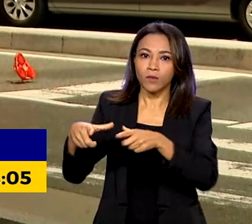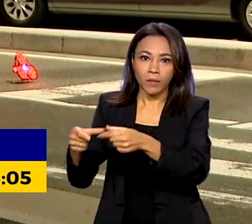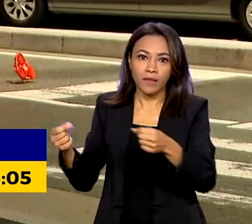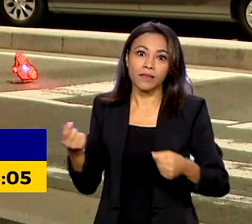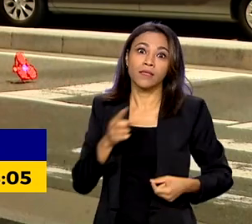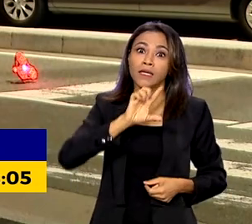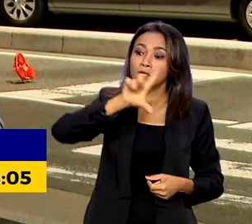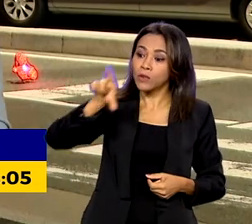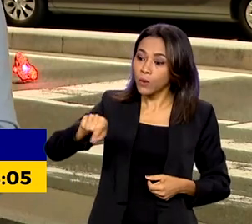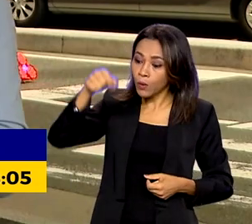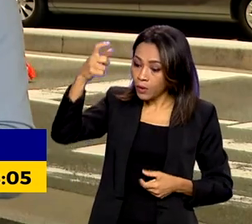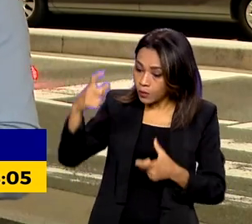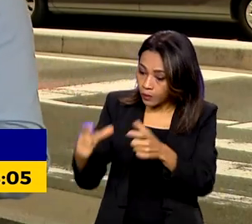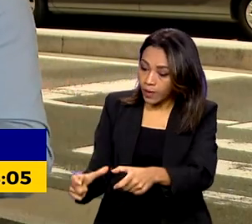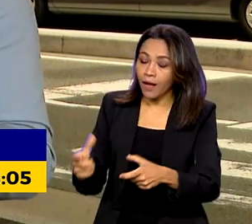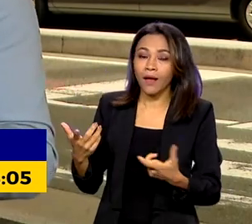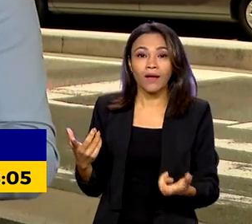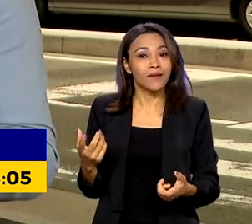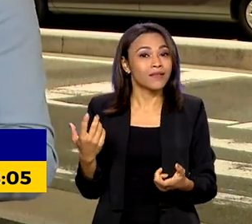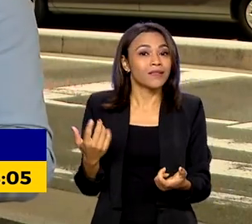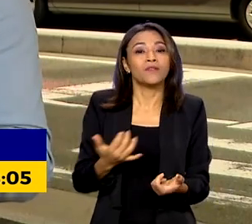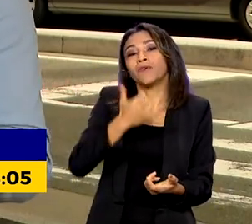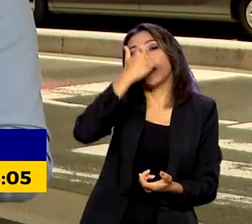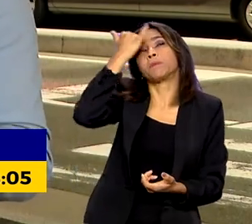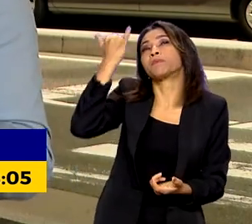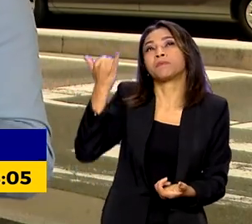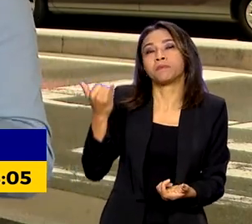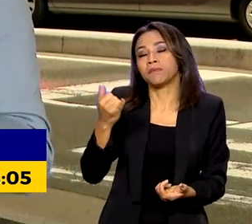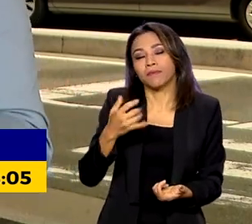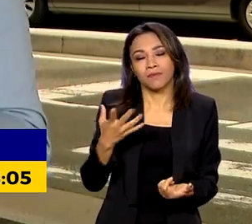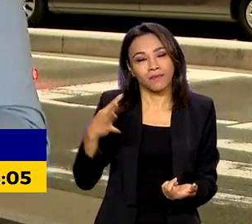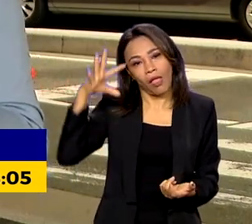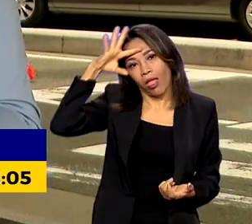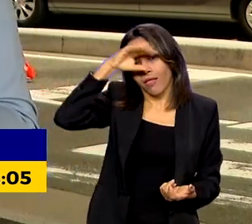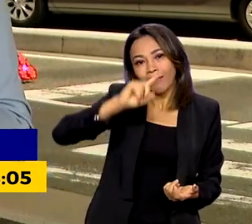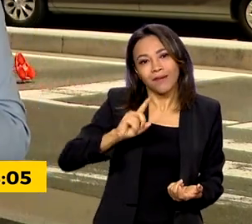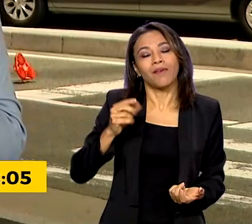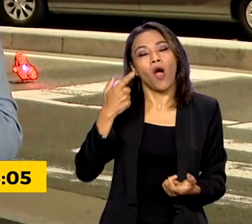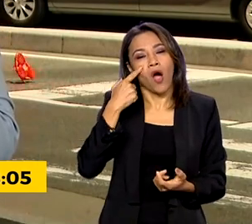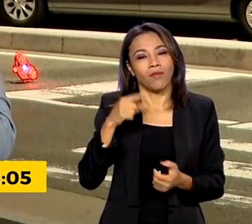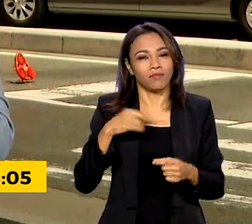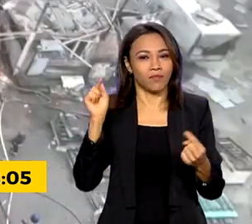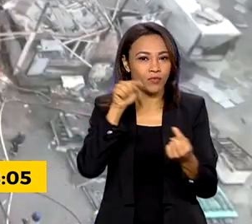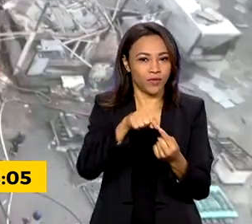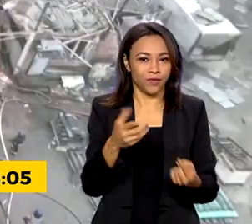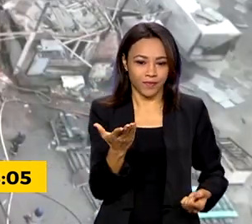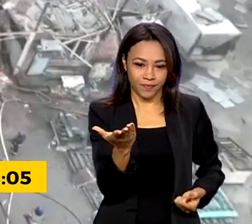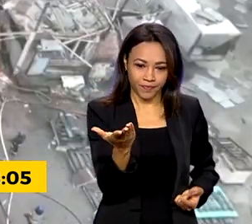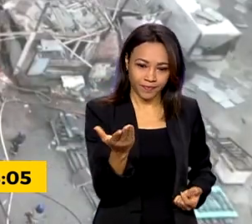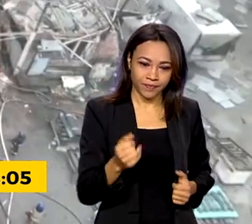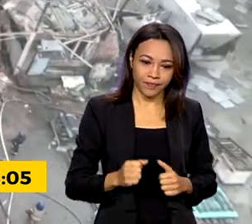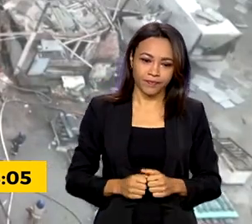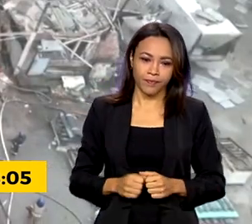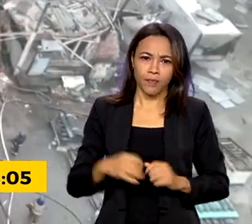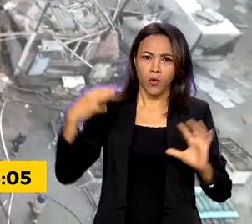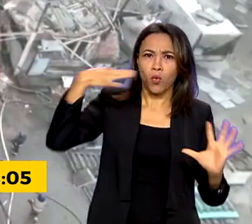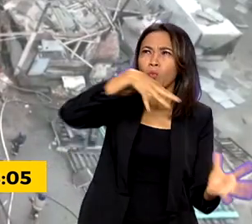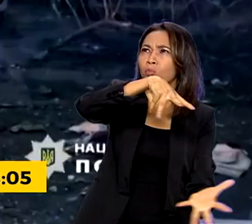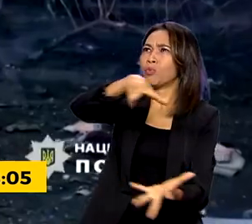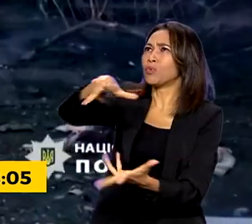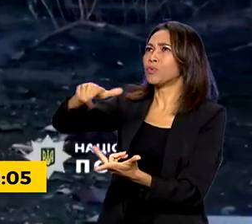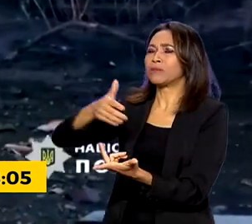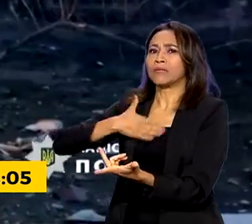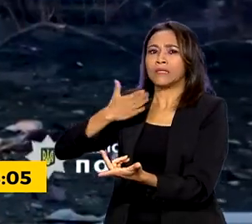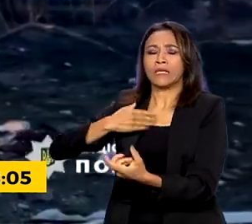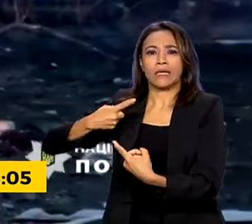Hiroshima não foi por acaso, como eu explico para vocês na reportagem a seguir. Vamos ver. Em um mundo ameaçado